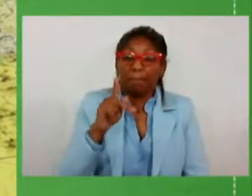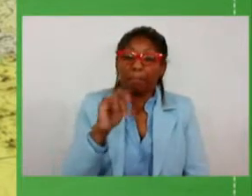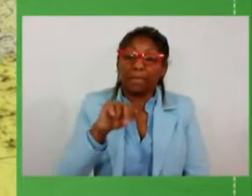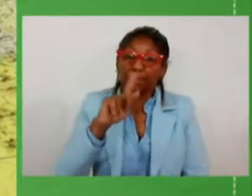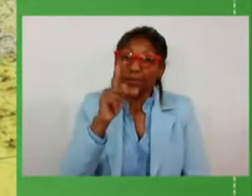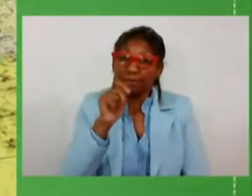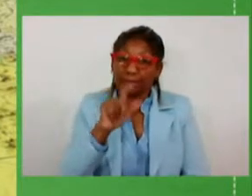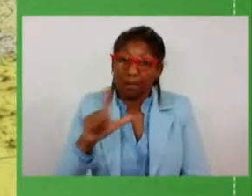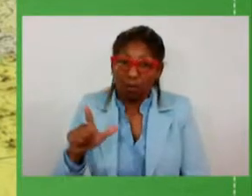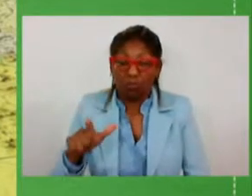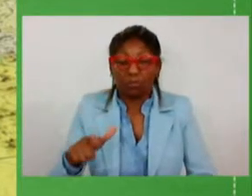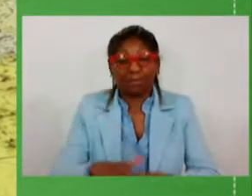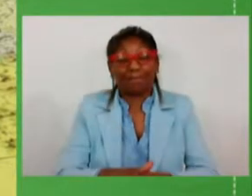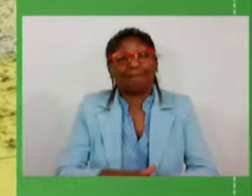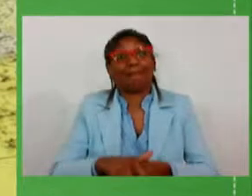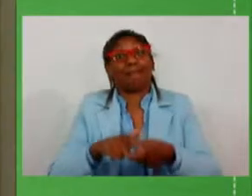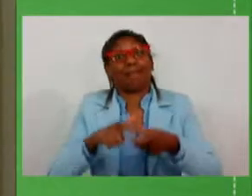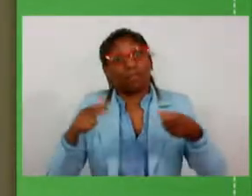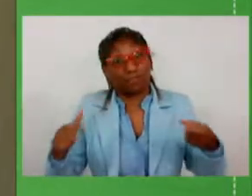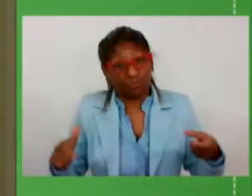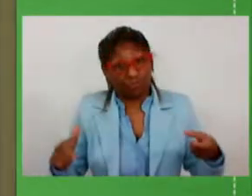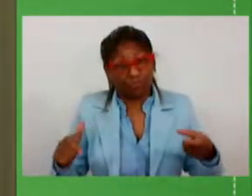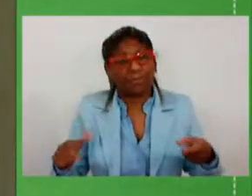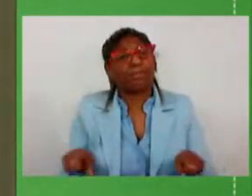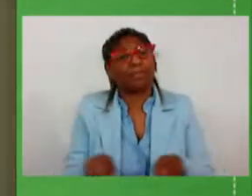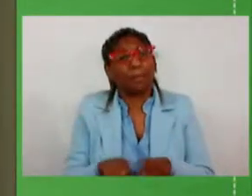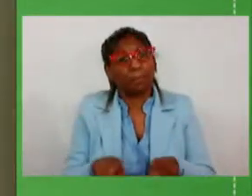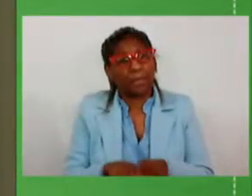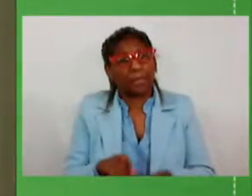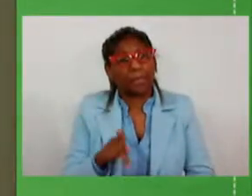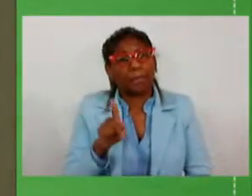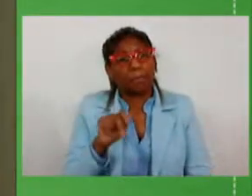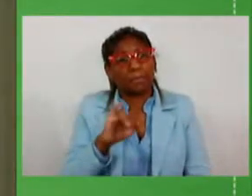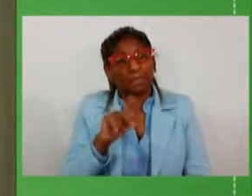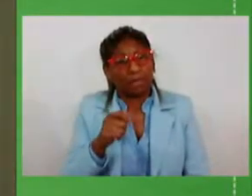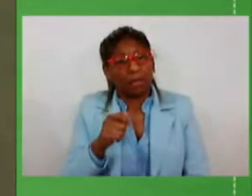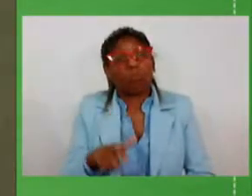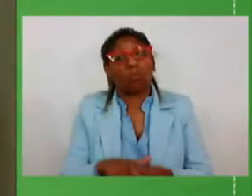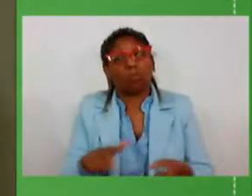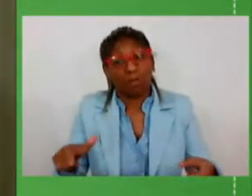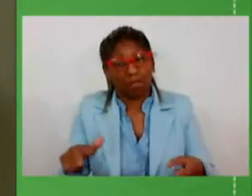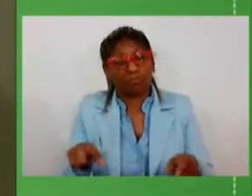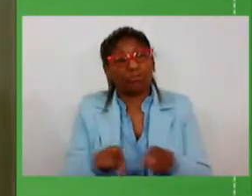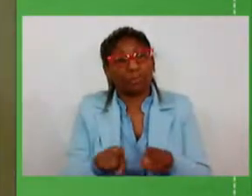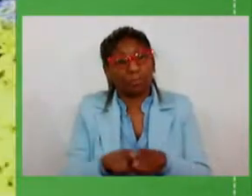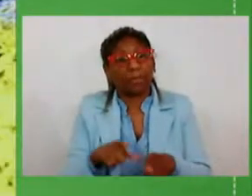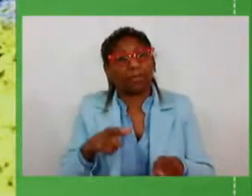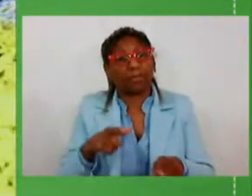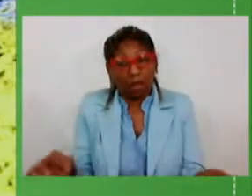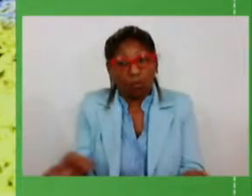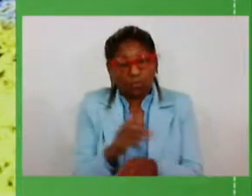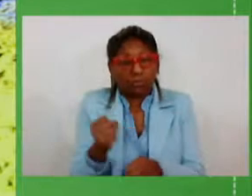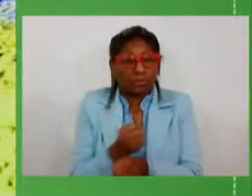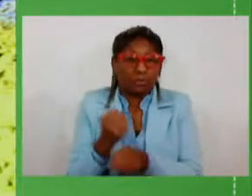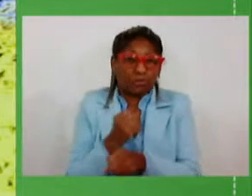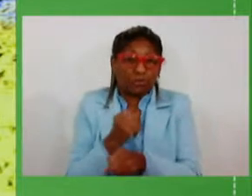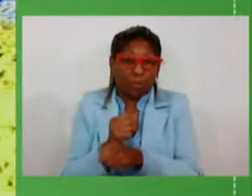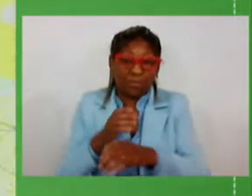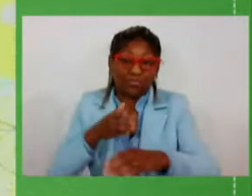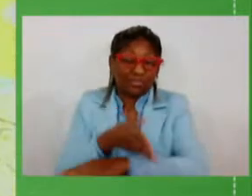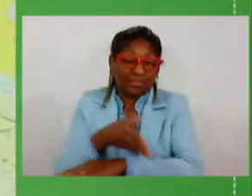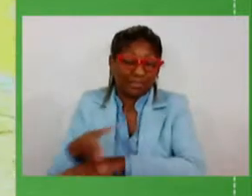a conclusão São Martinho da Serra e Pinhal Grande nesta região com a conclusão das obras de acessos